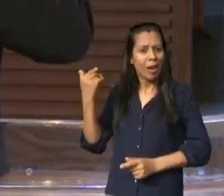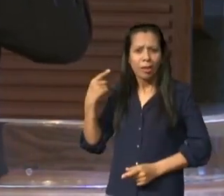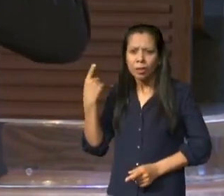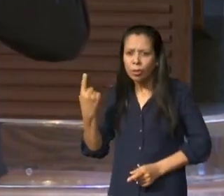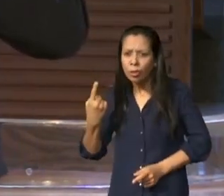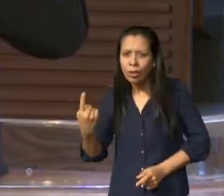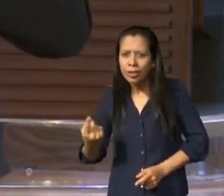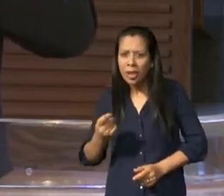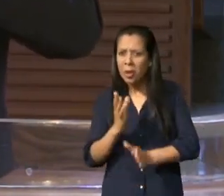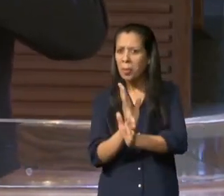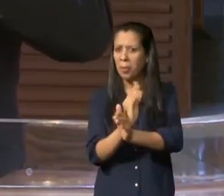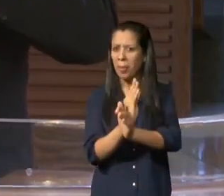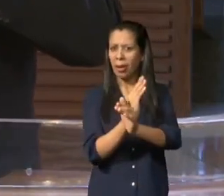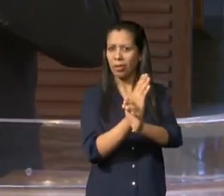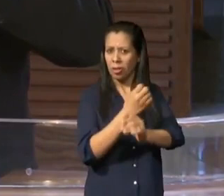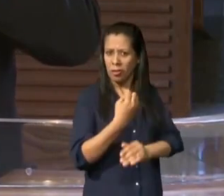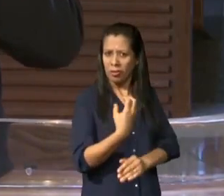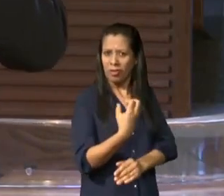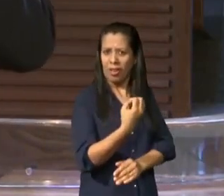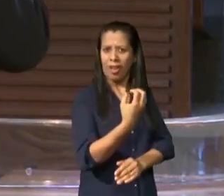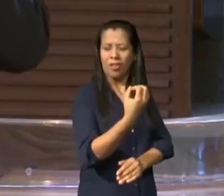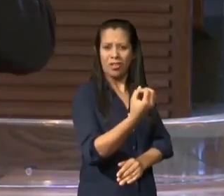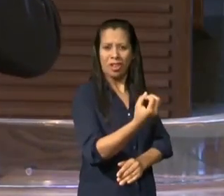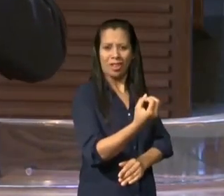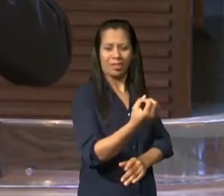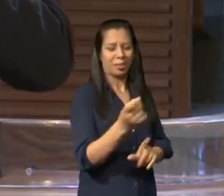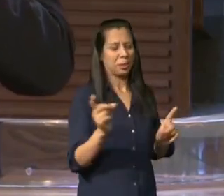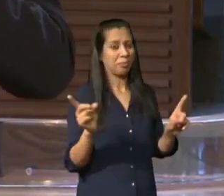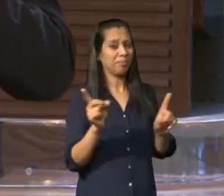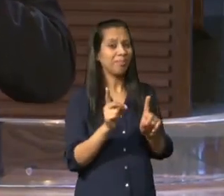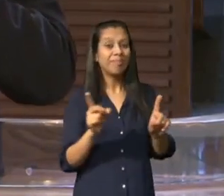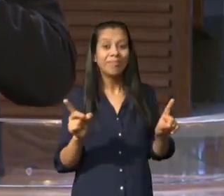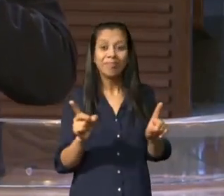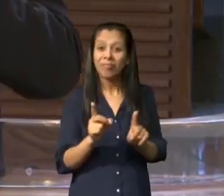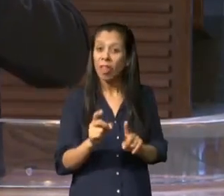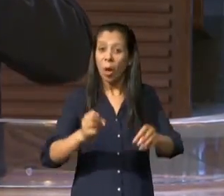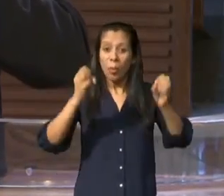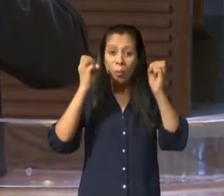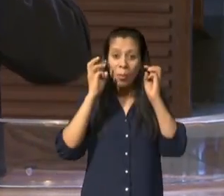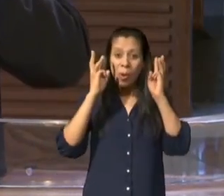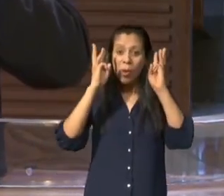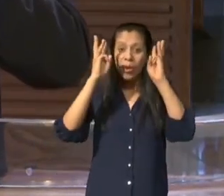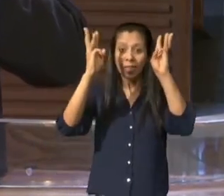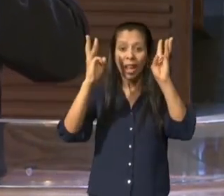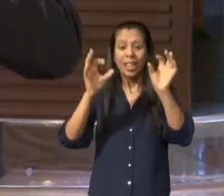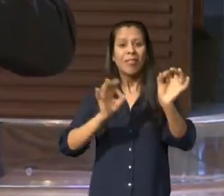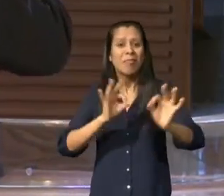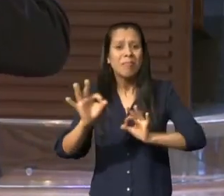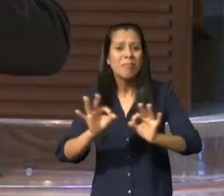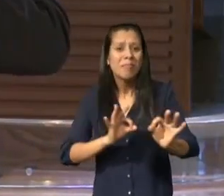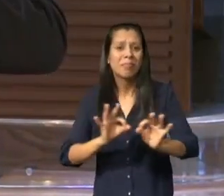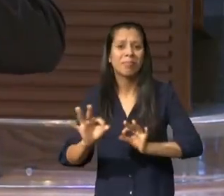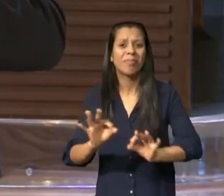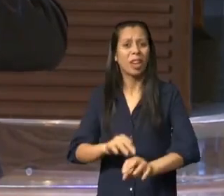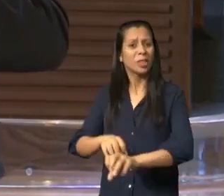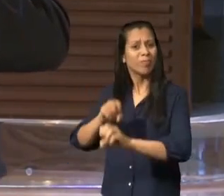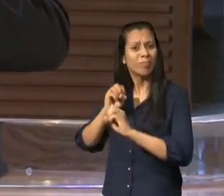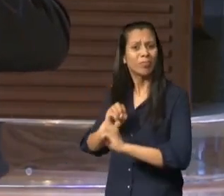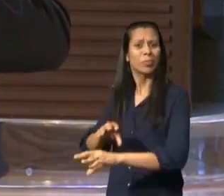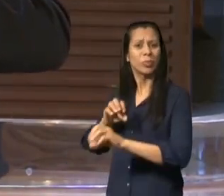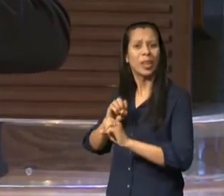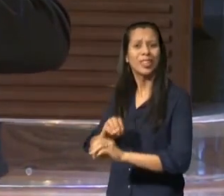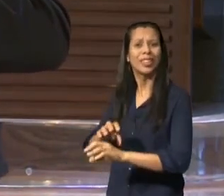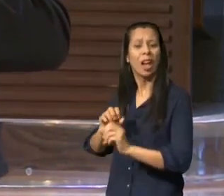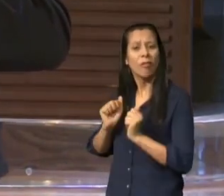que eles não foram instruídos que eles não receberam a orientação de Deus para fazer o que estavam fazendo e é por isso que